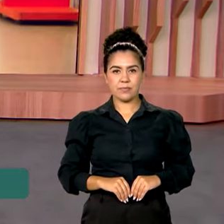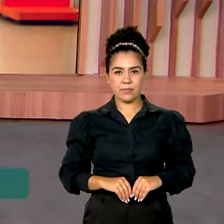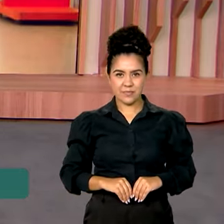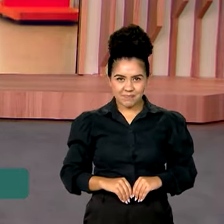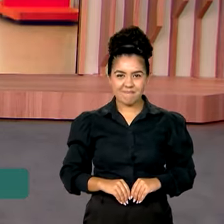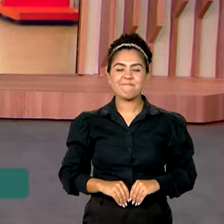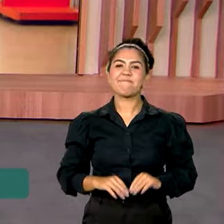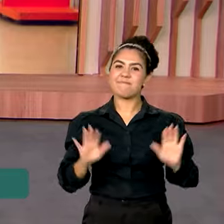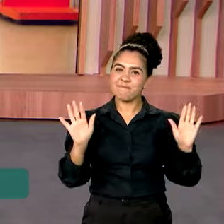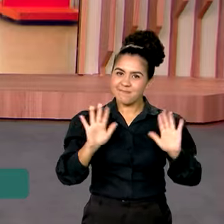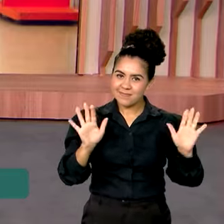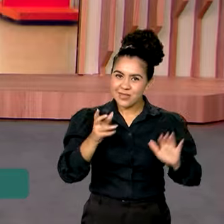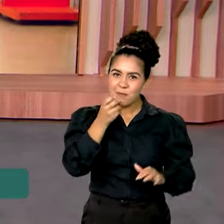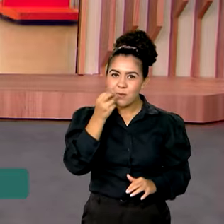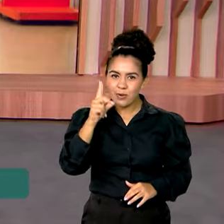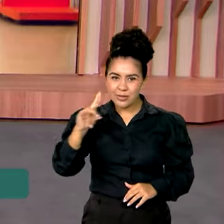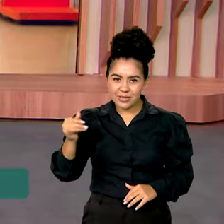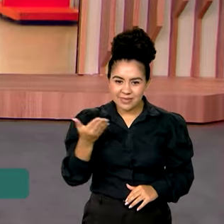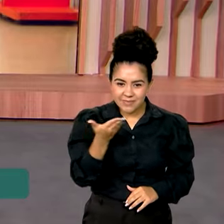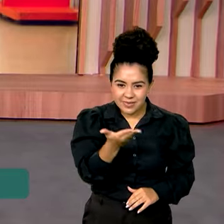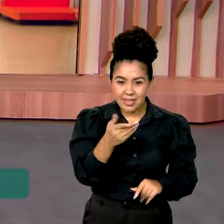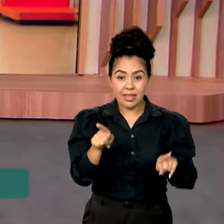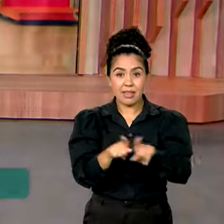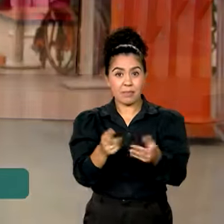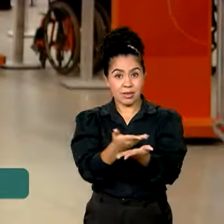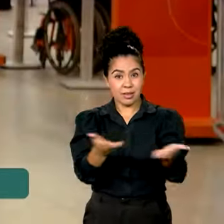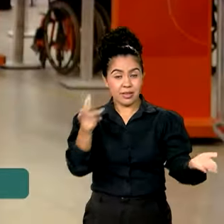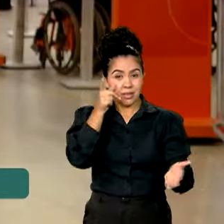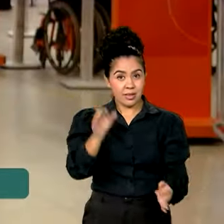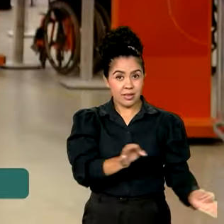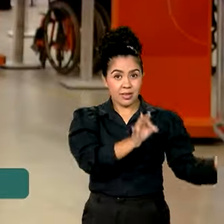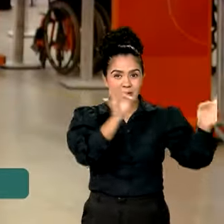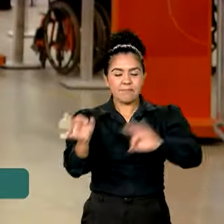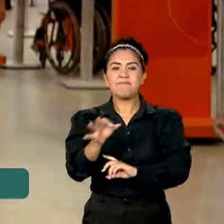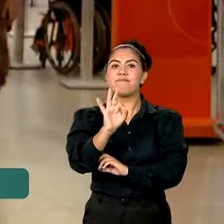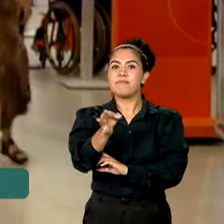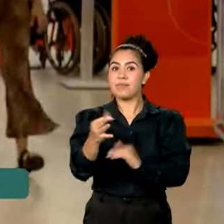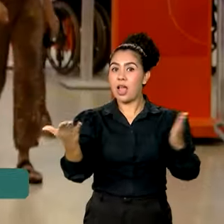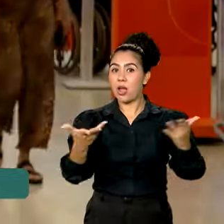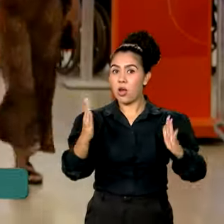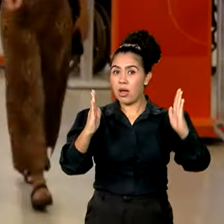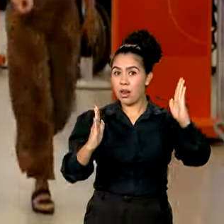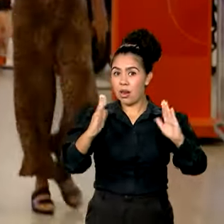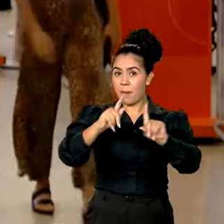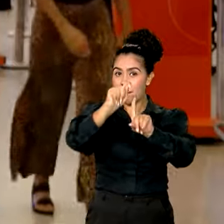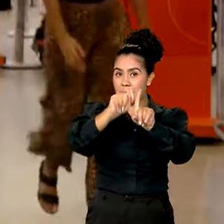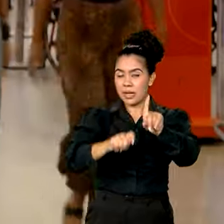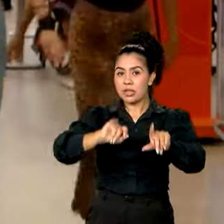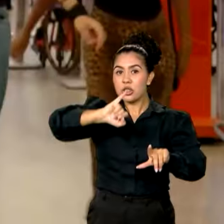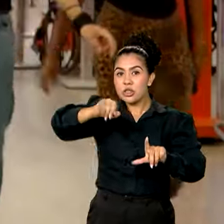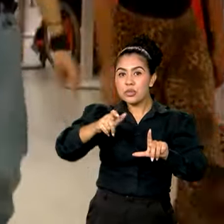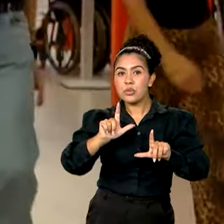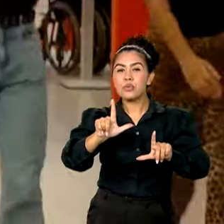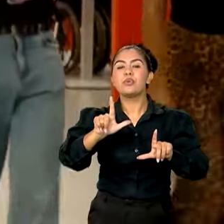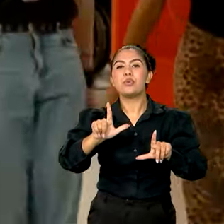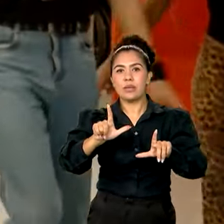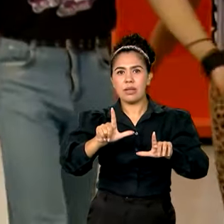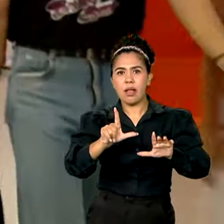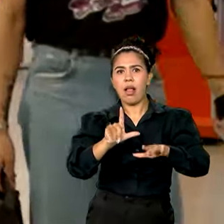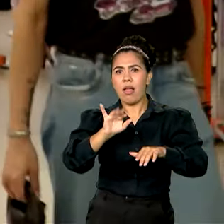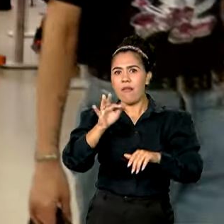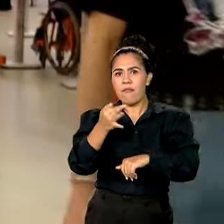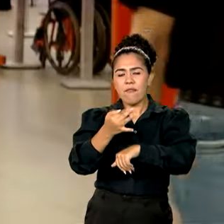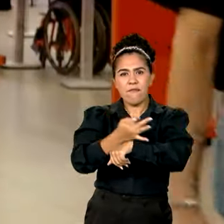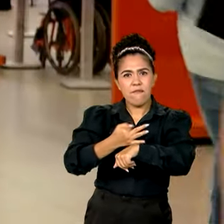Oi, Vanessa, bom dia para você, bom dia a todos. Exatamente, no mês de julho, as férias escolares movimentam os